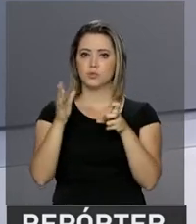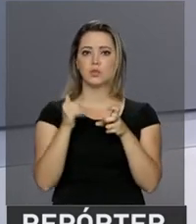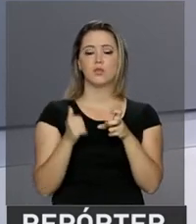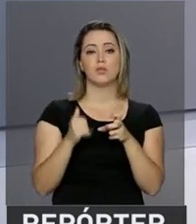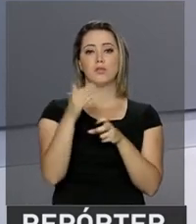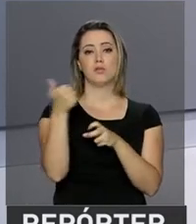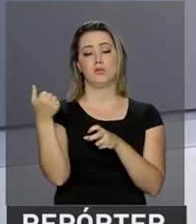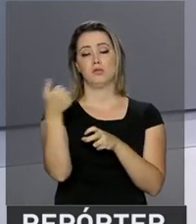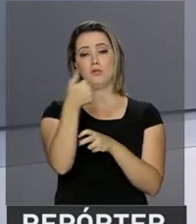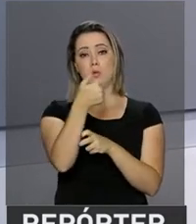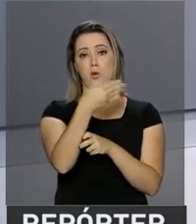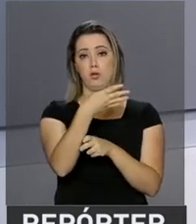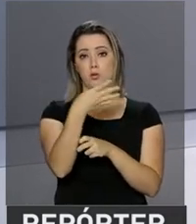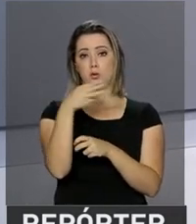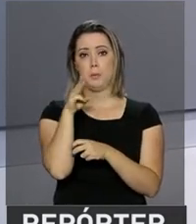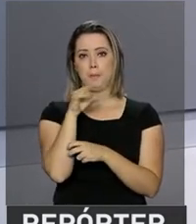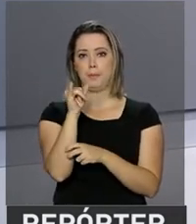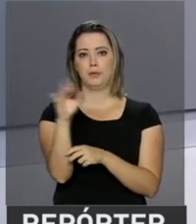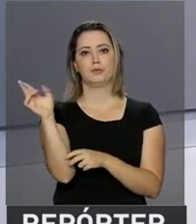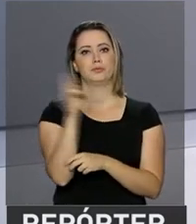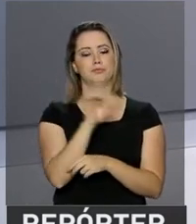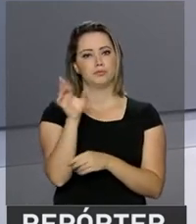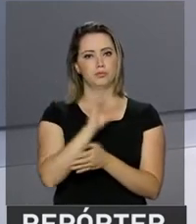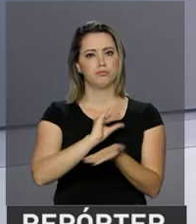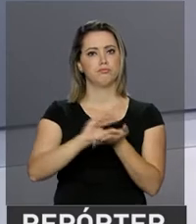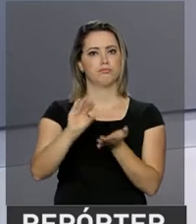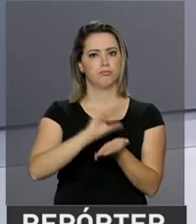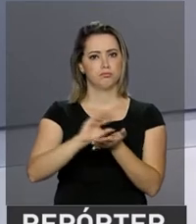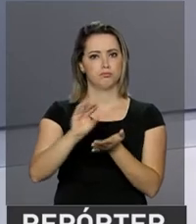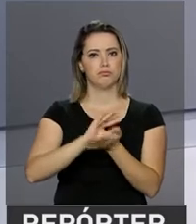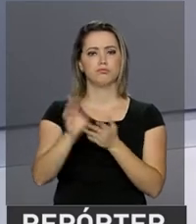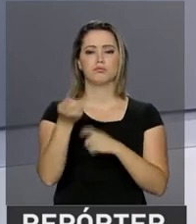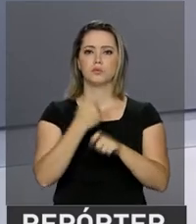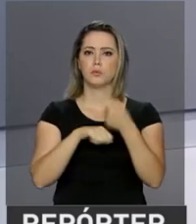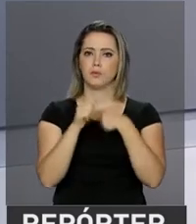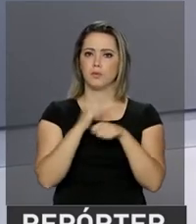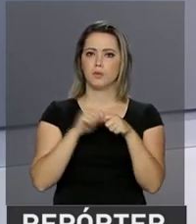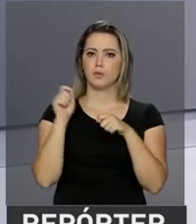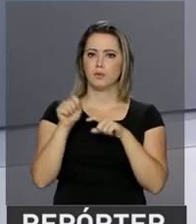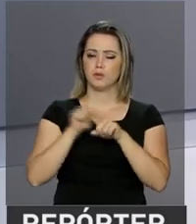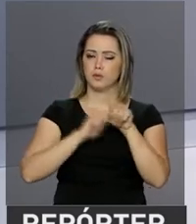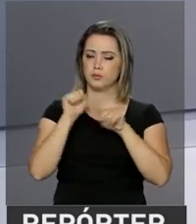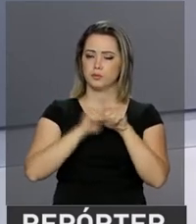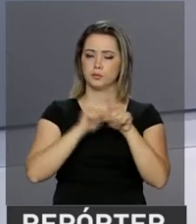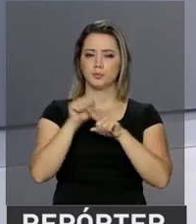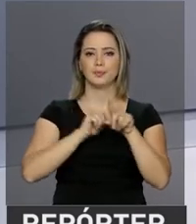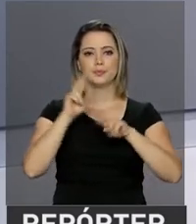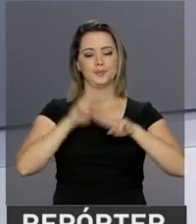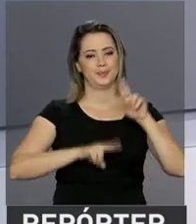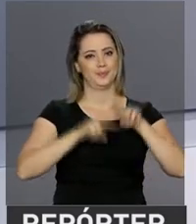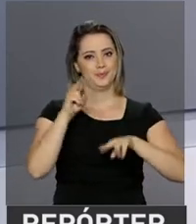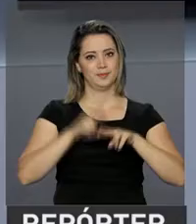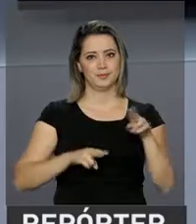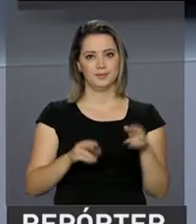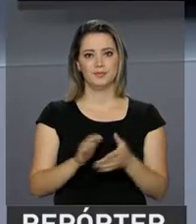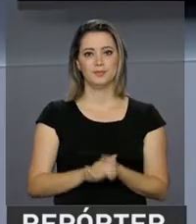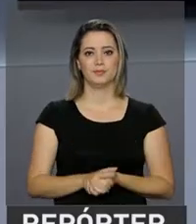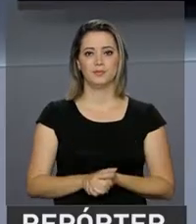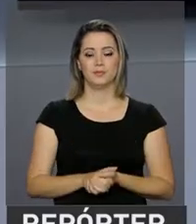expectativa é que cerca de 14 bilhões de reais sejam injetados na economia neste mês de junho.